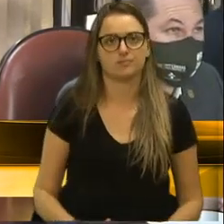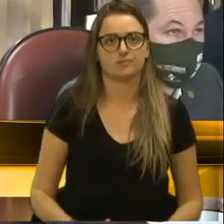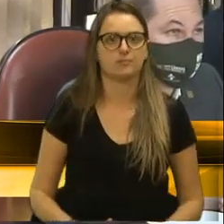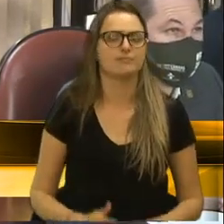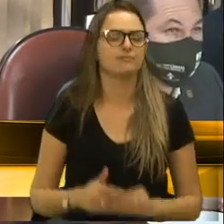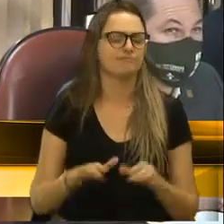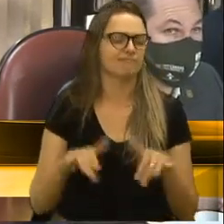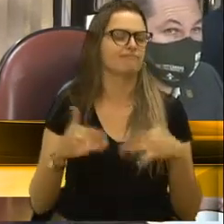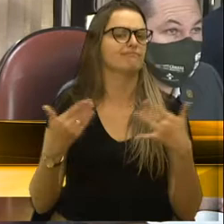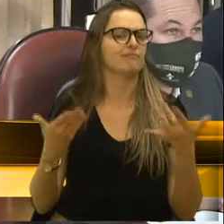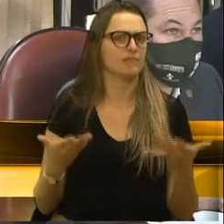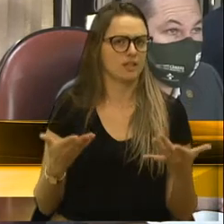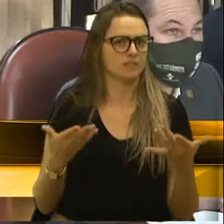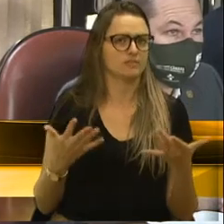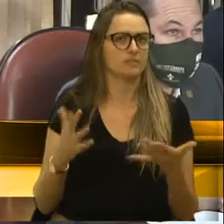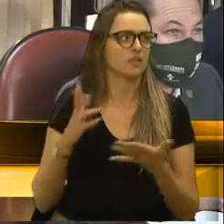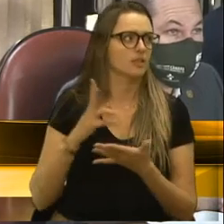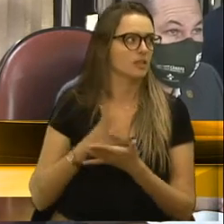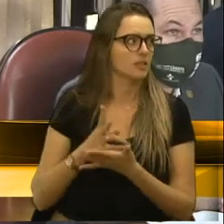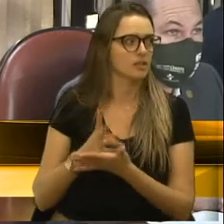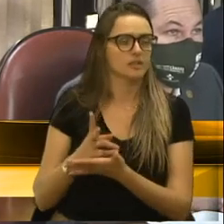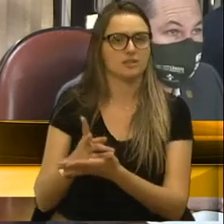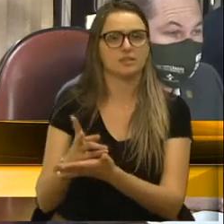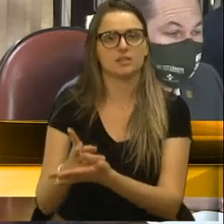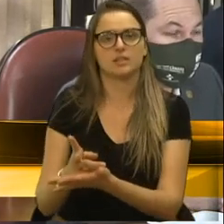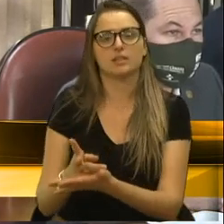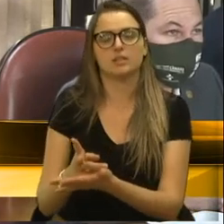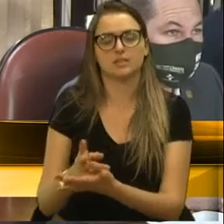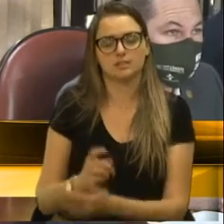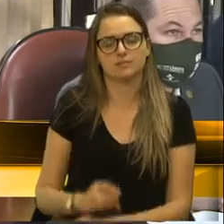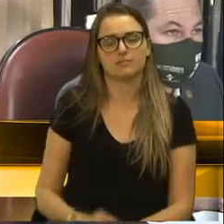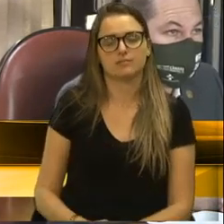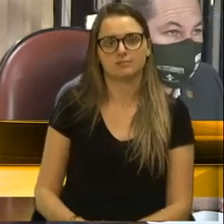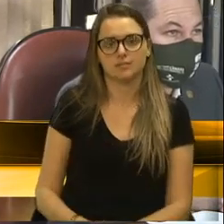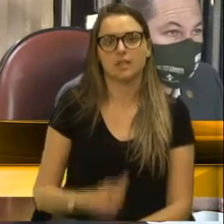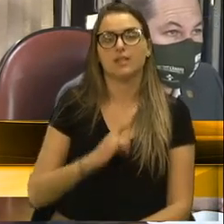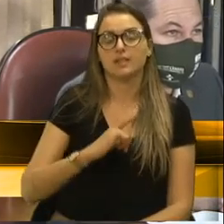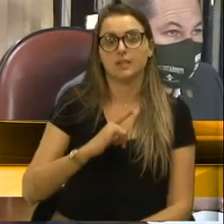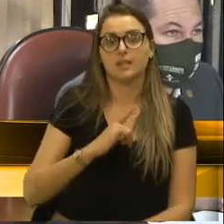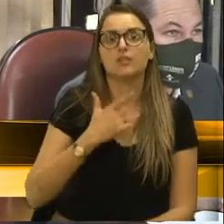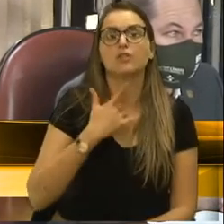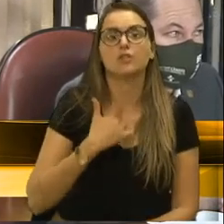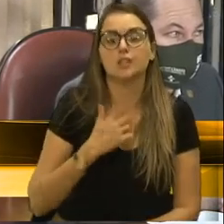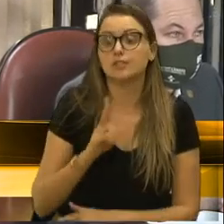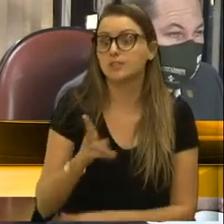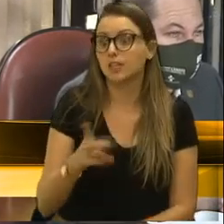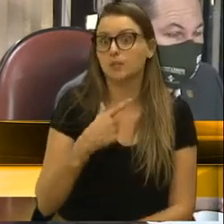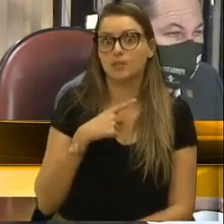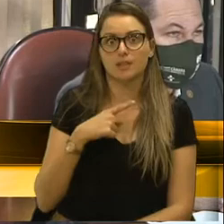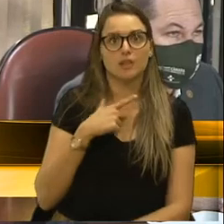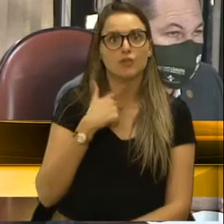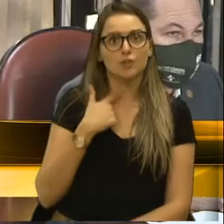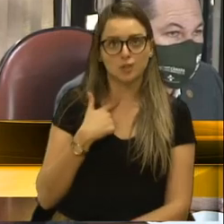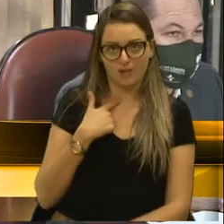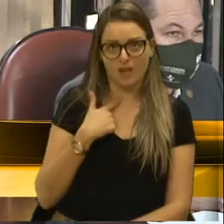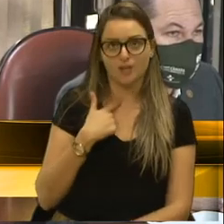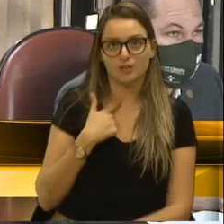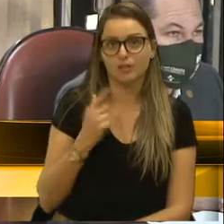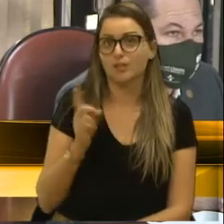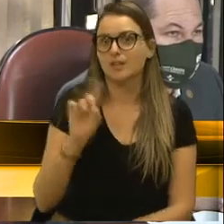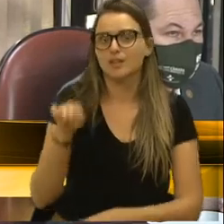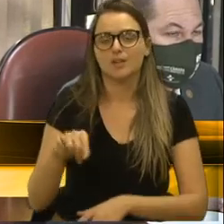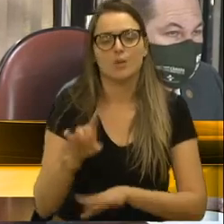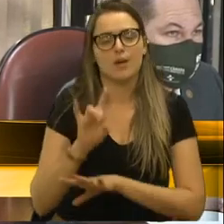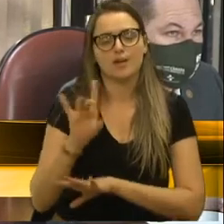Então, sempre teve essa intenção. Sempre teve essa intenção. Não se trata de